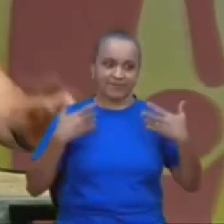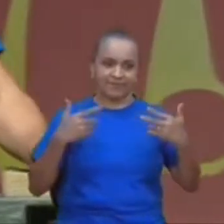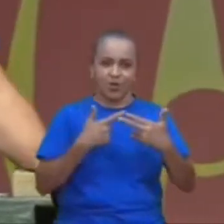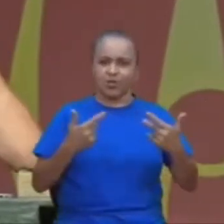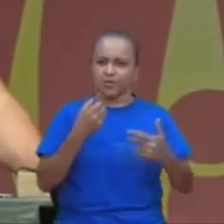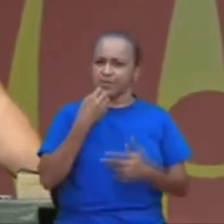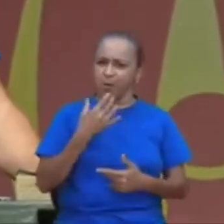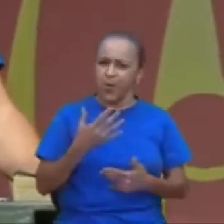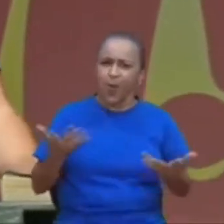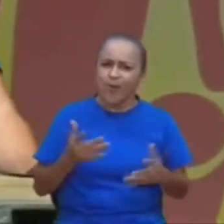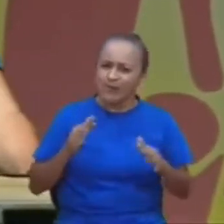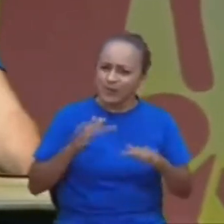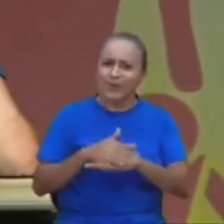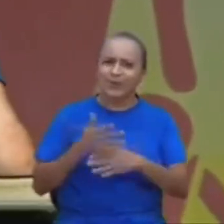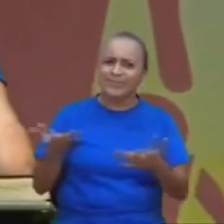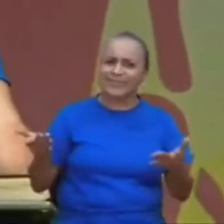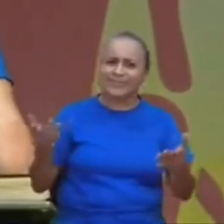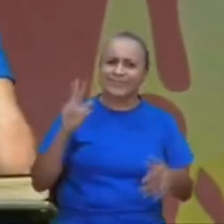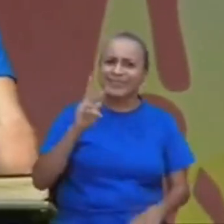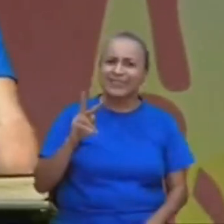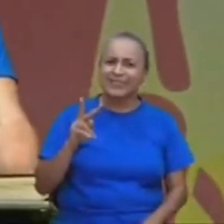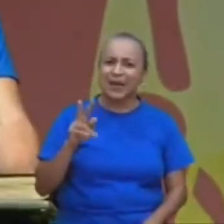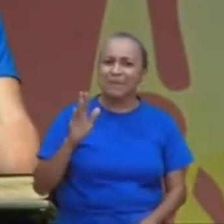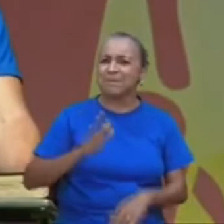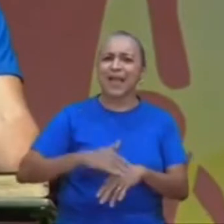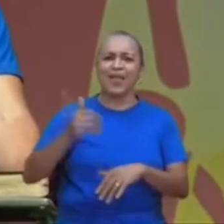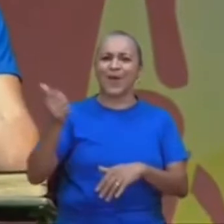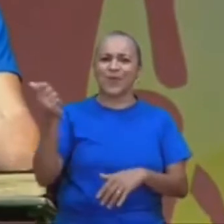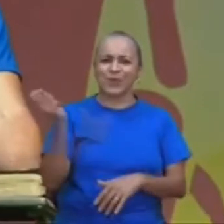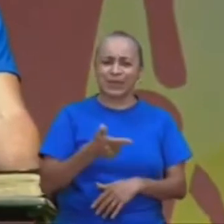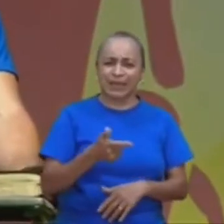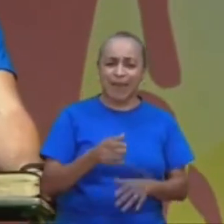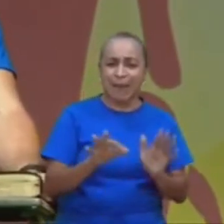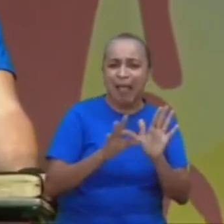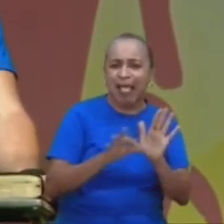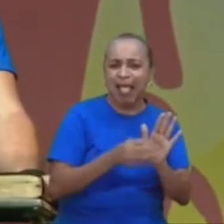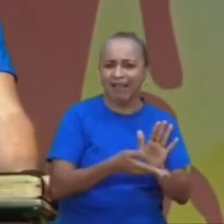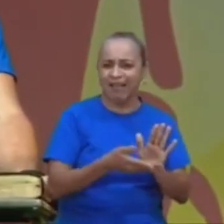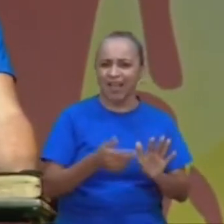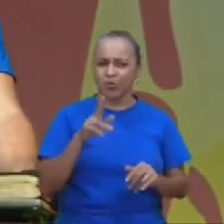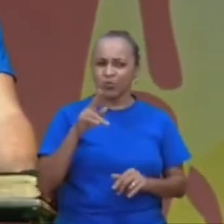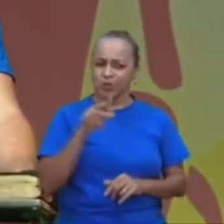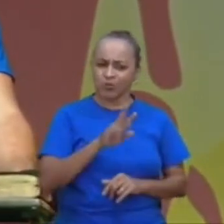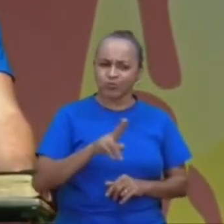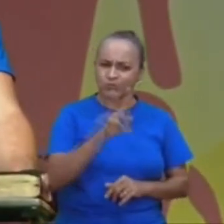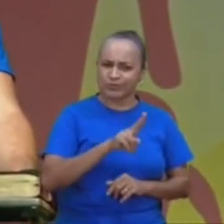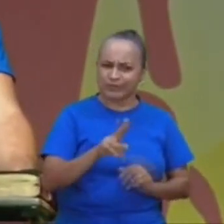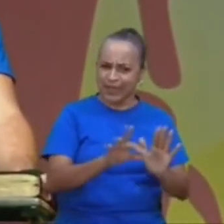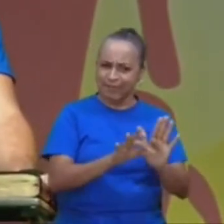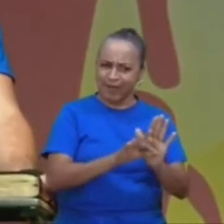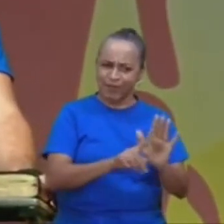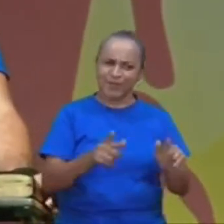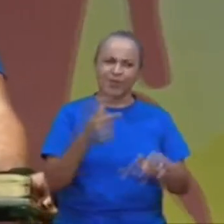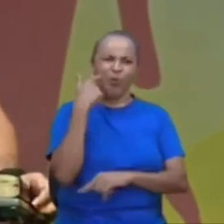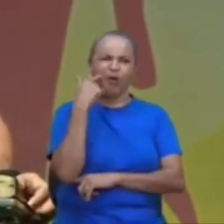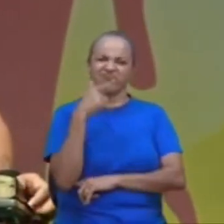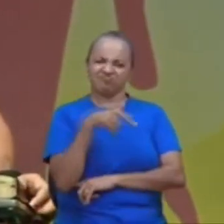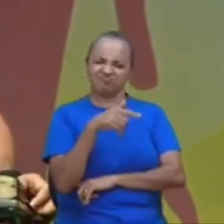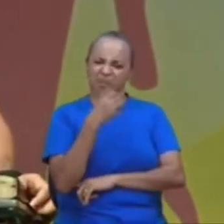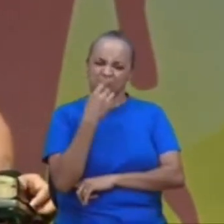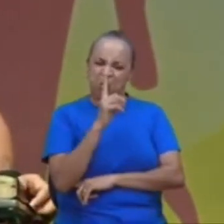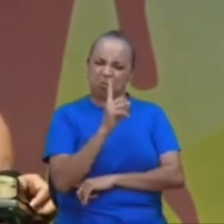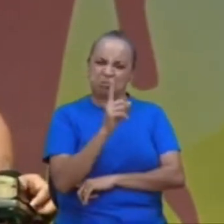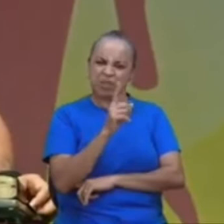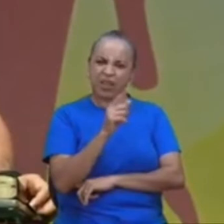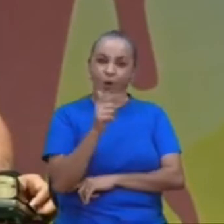noite dessa aqui, isso aqui é melhor que maconha, eu nunca provei maconha, mas, eu acho que não é tão bom, quanto